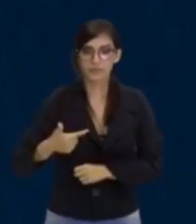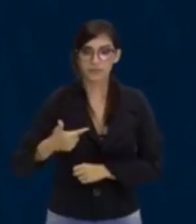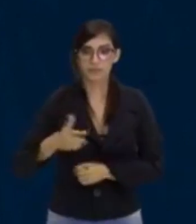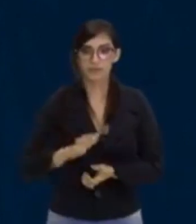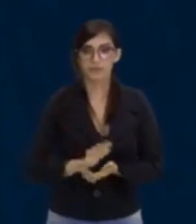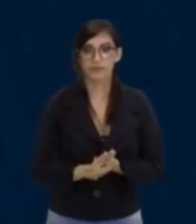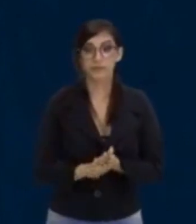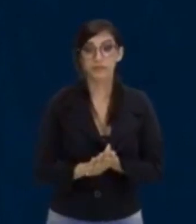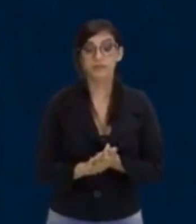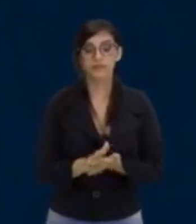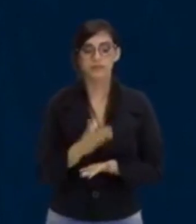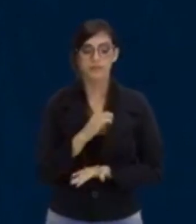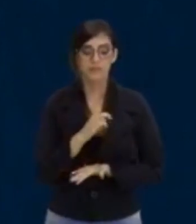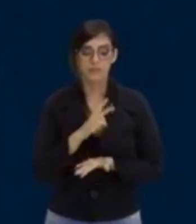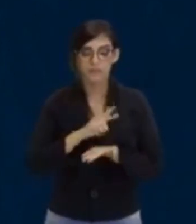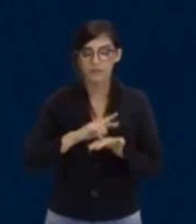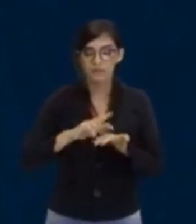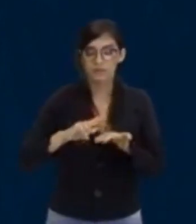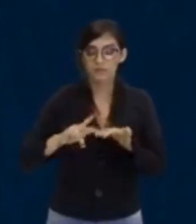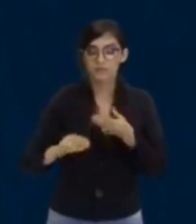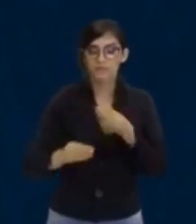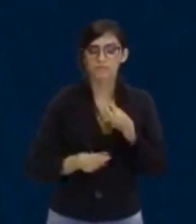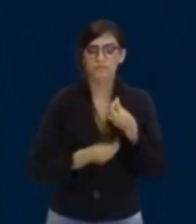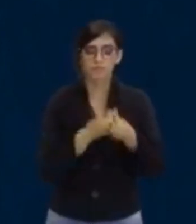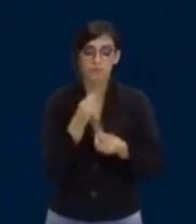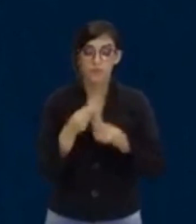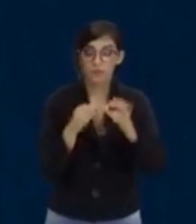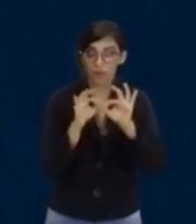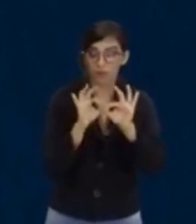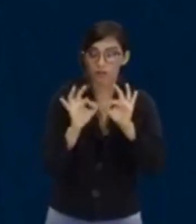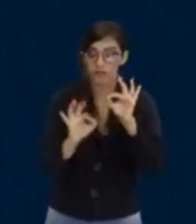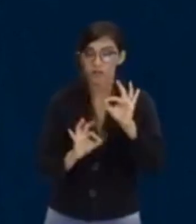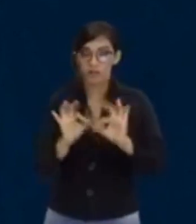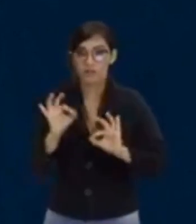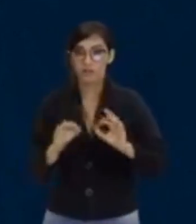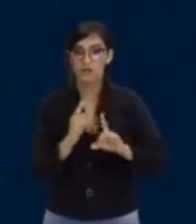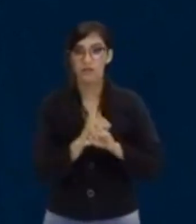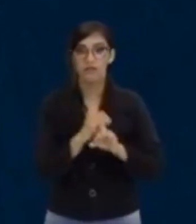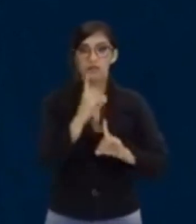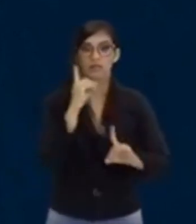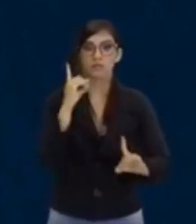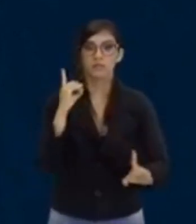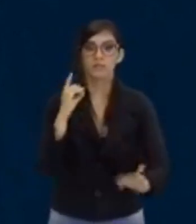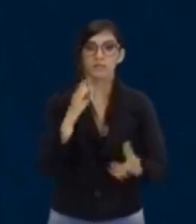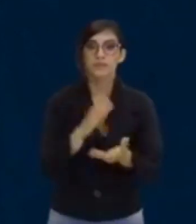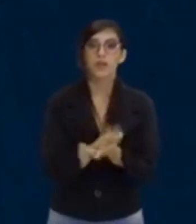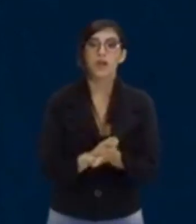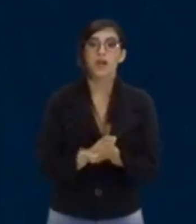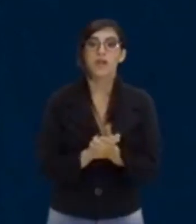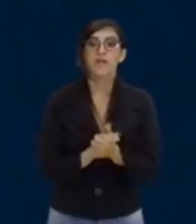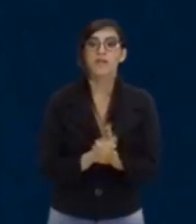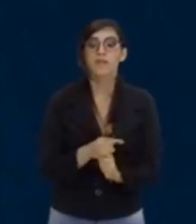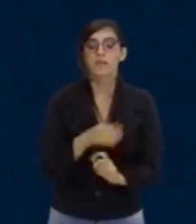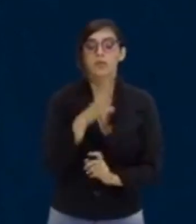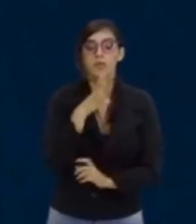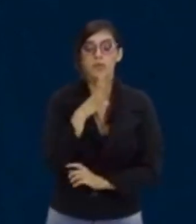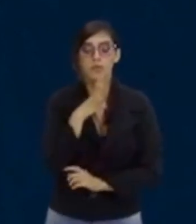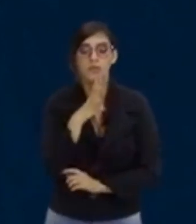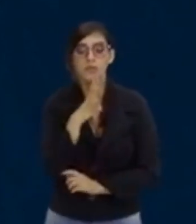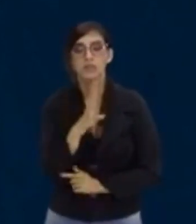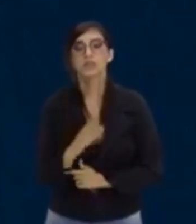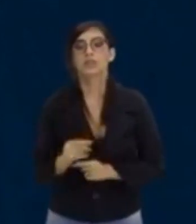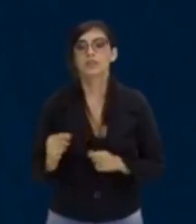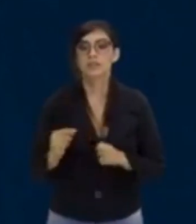diversas formas de encontrar essas raízes. A forma muito conhecida, muito trabalhada,